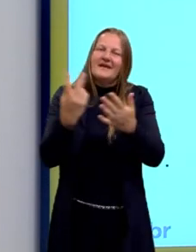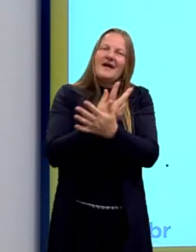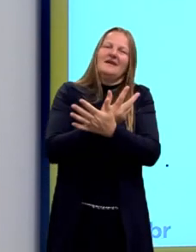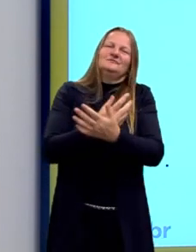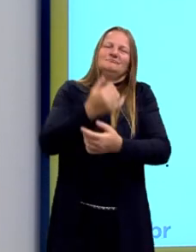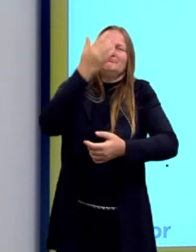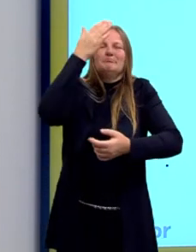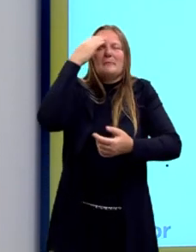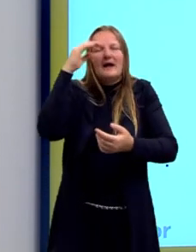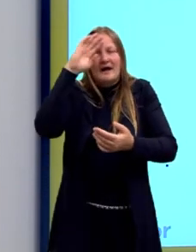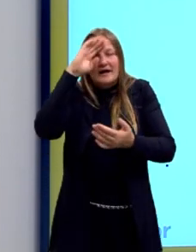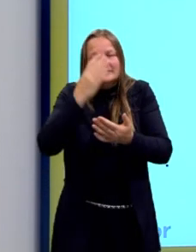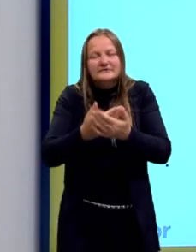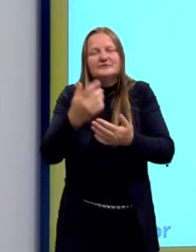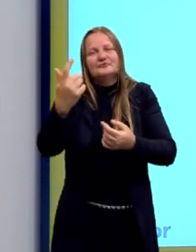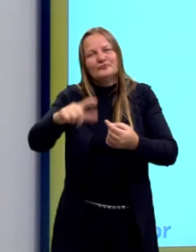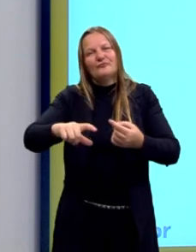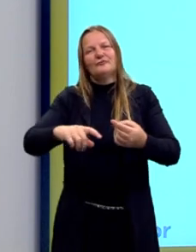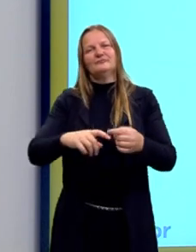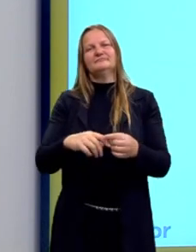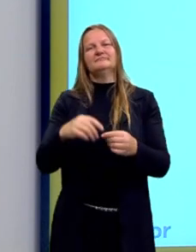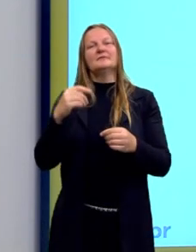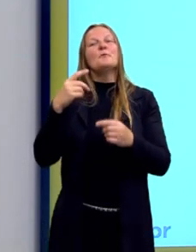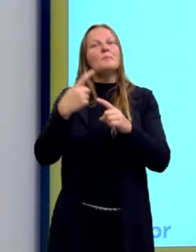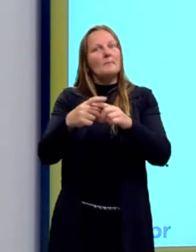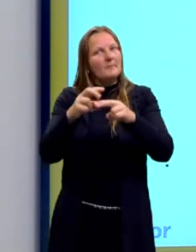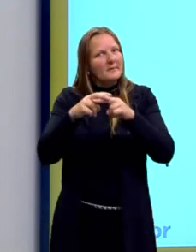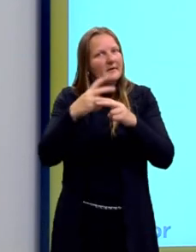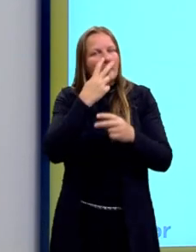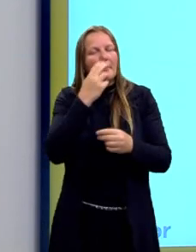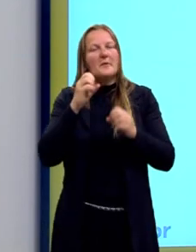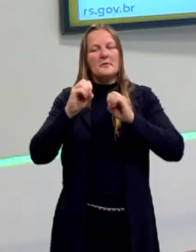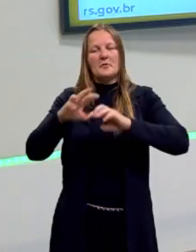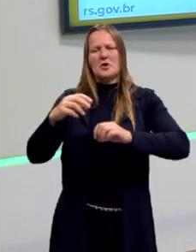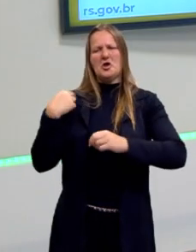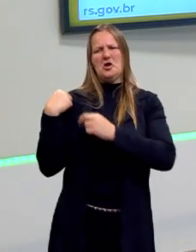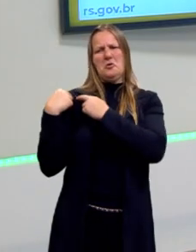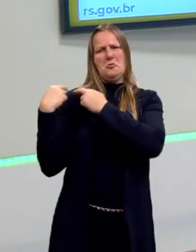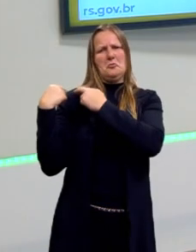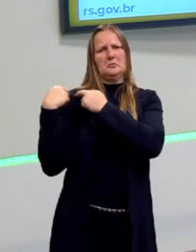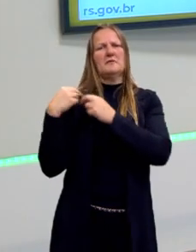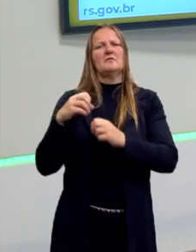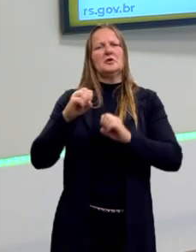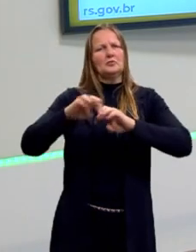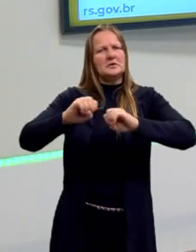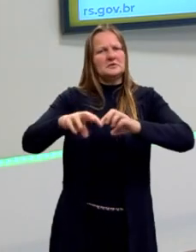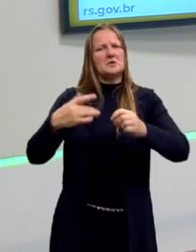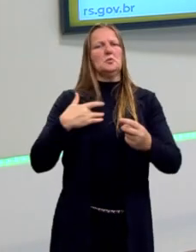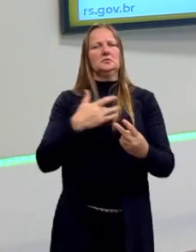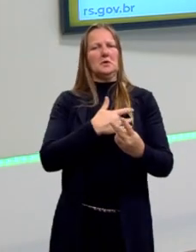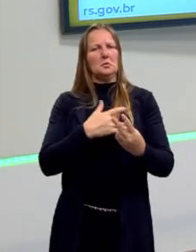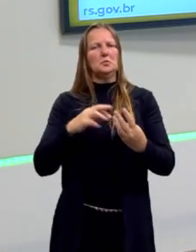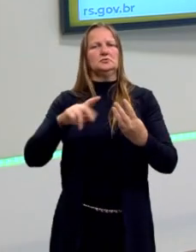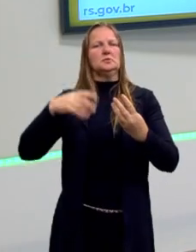políticos têm esse comprometimento com educação, saúde, segurança, etc. E, às vezes, são